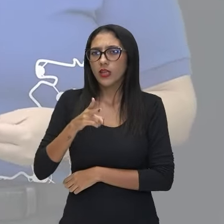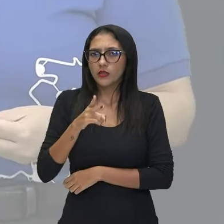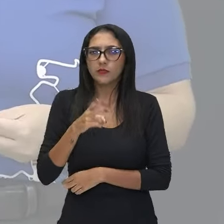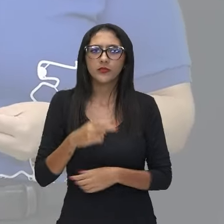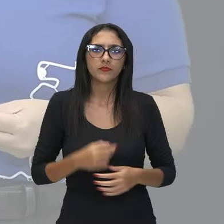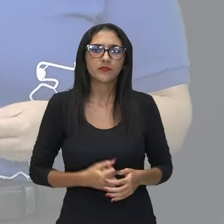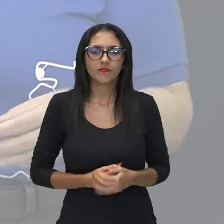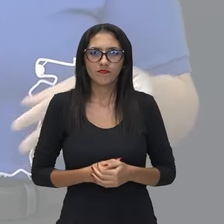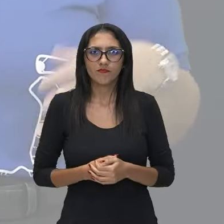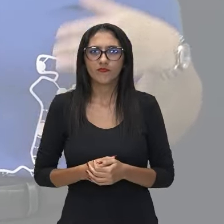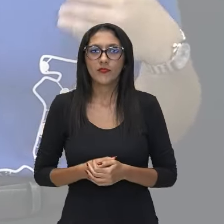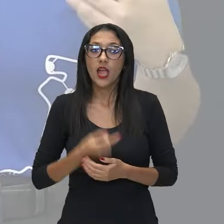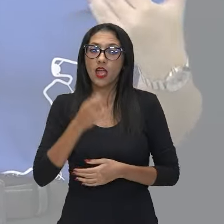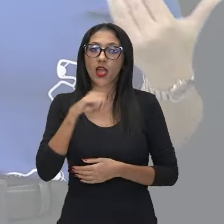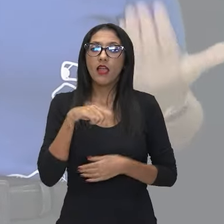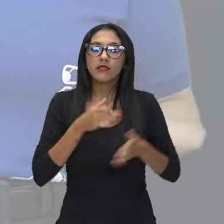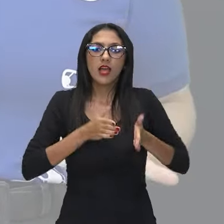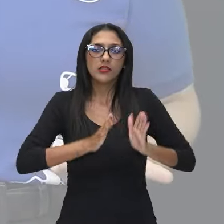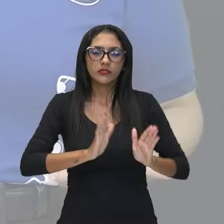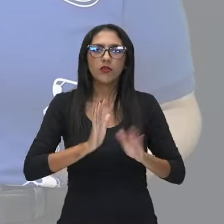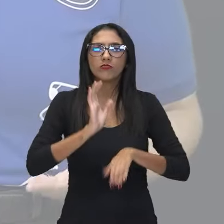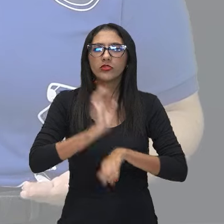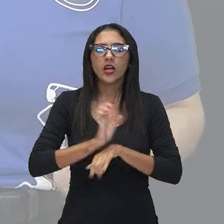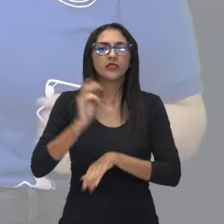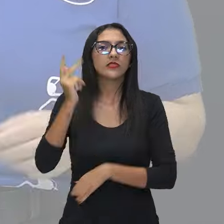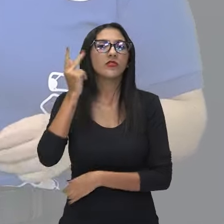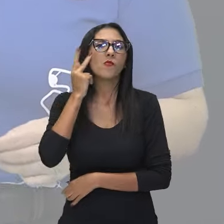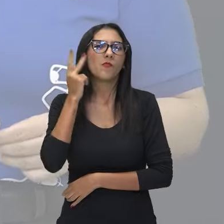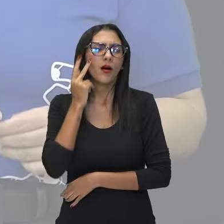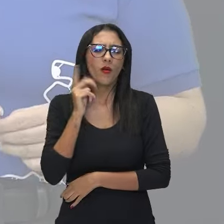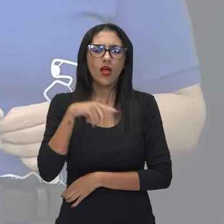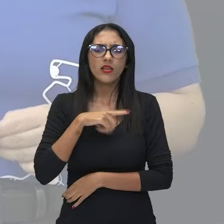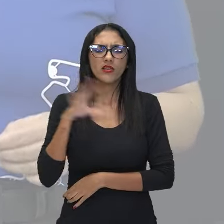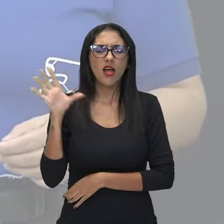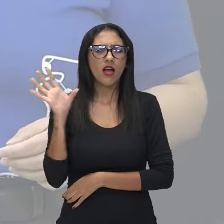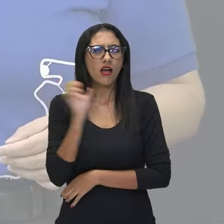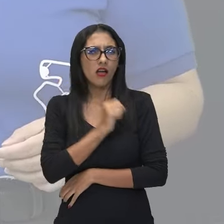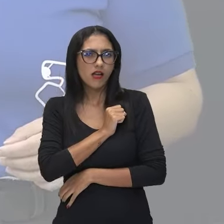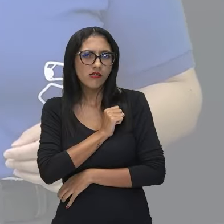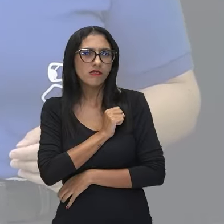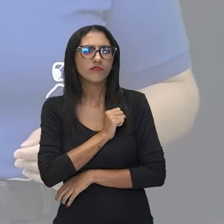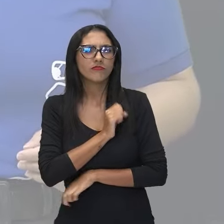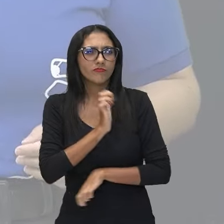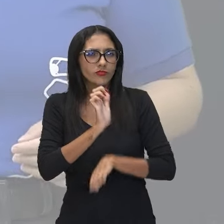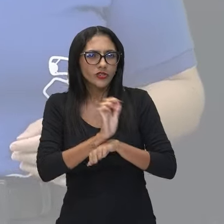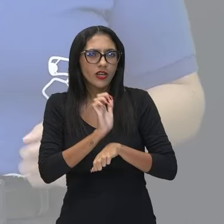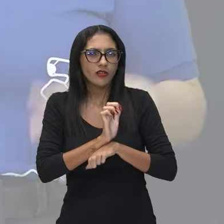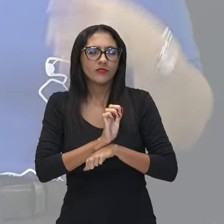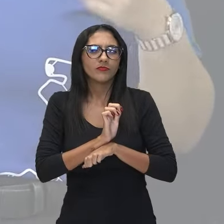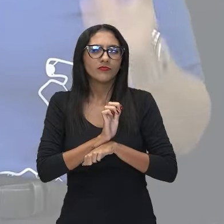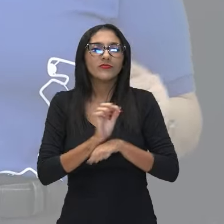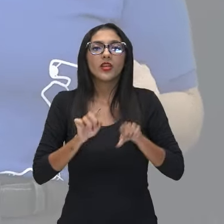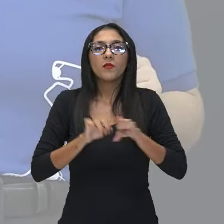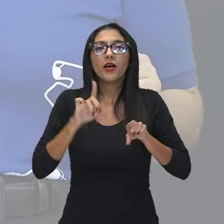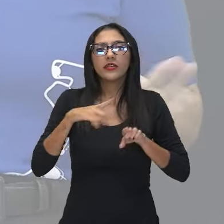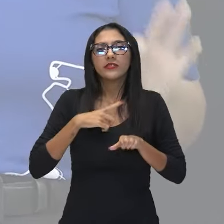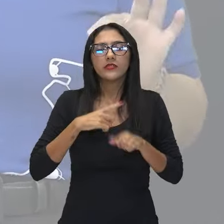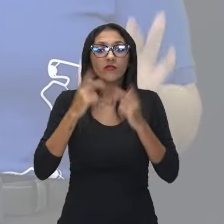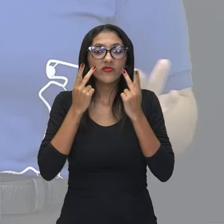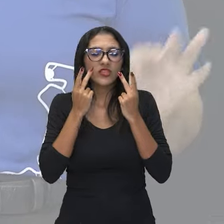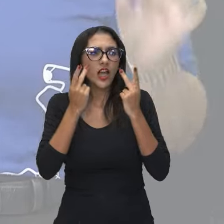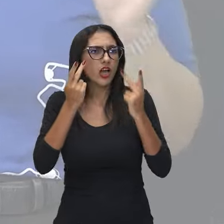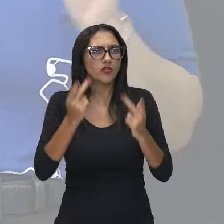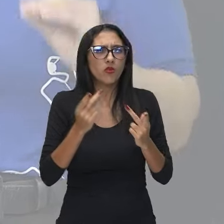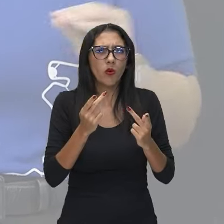nascido em São Paulo e se revelar um apaixonado pela cidade dele, o modernista viajou por todo o Brasil.